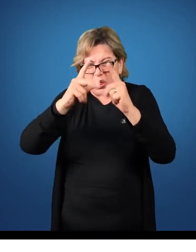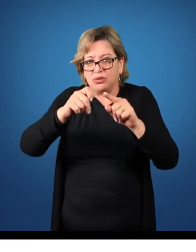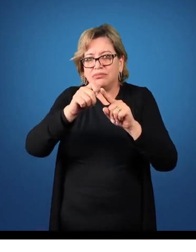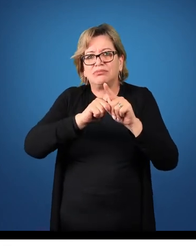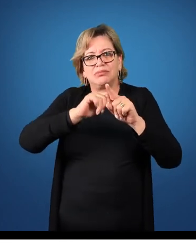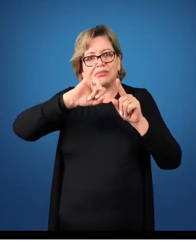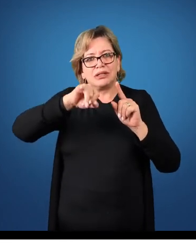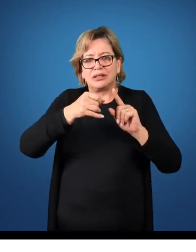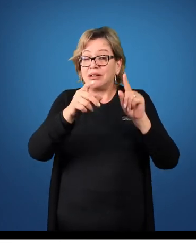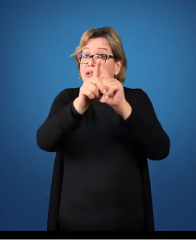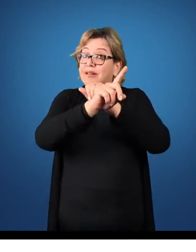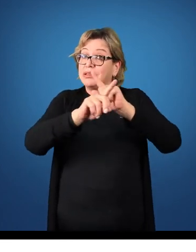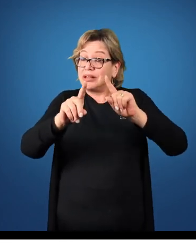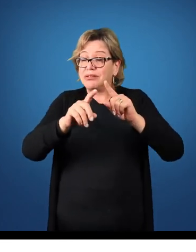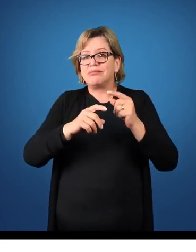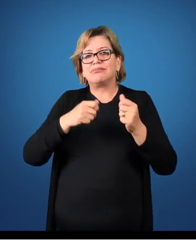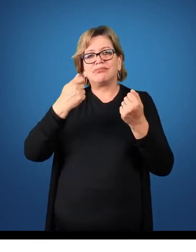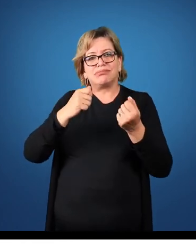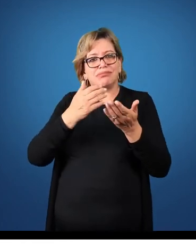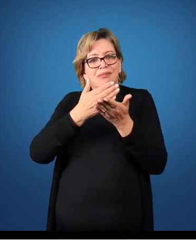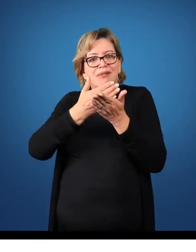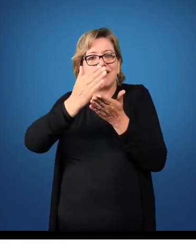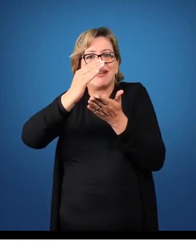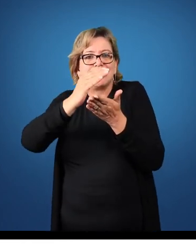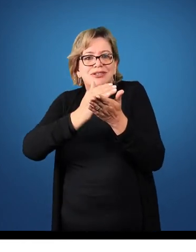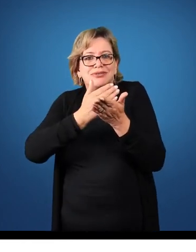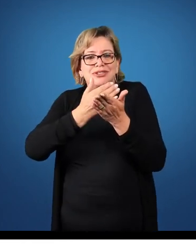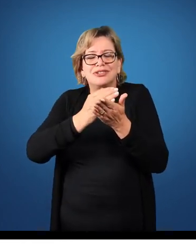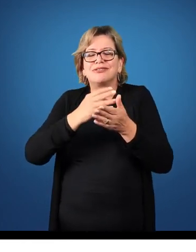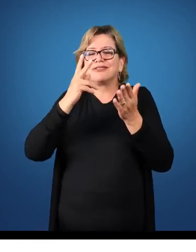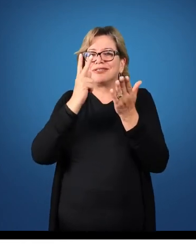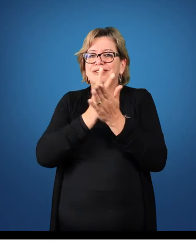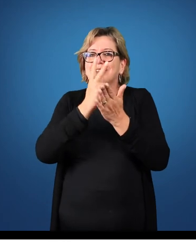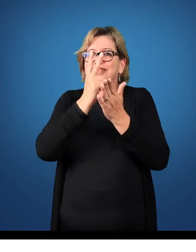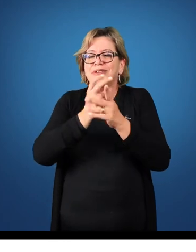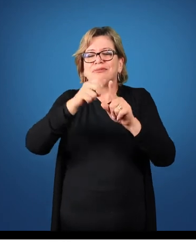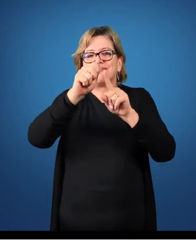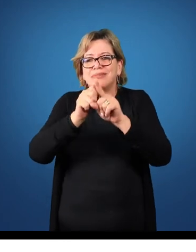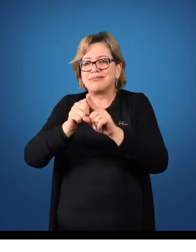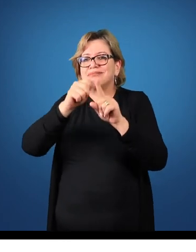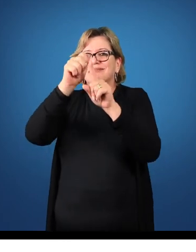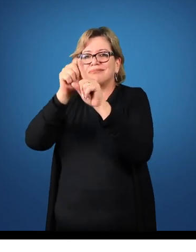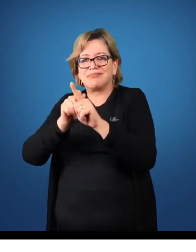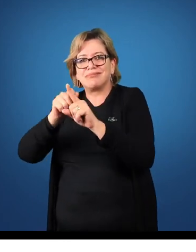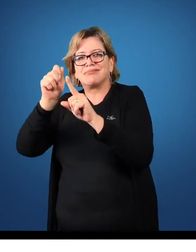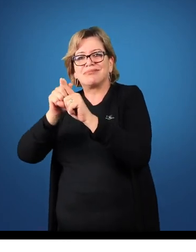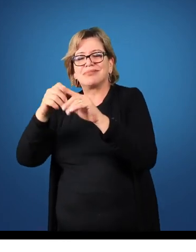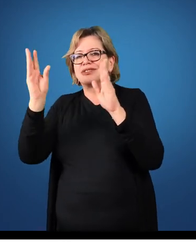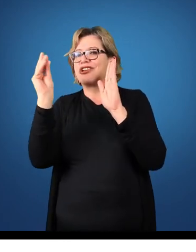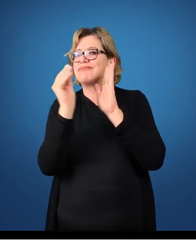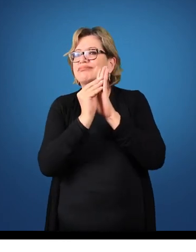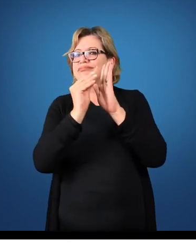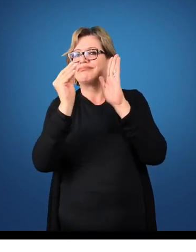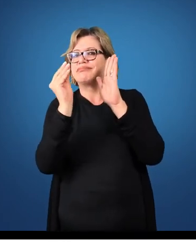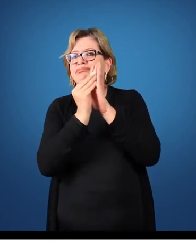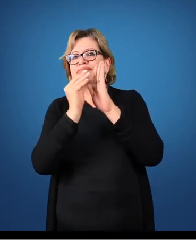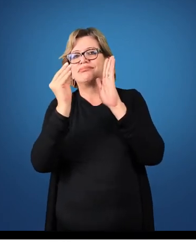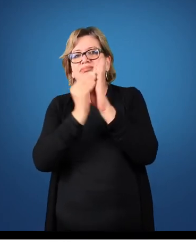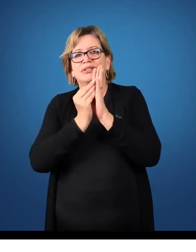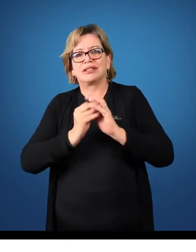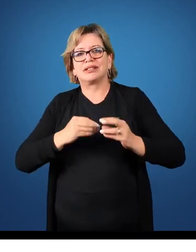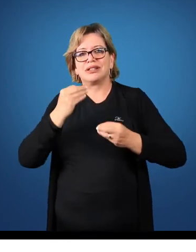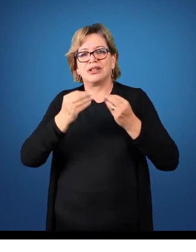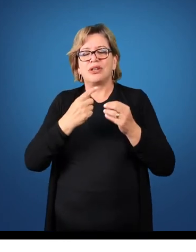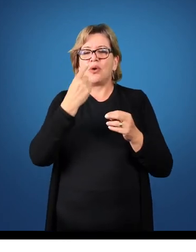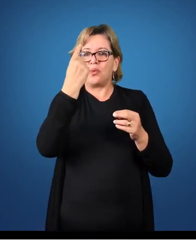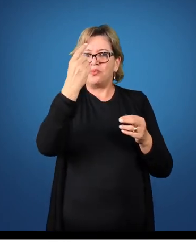Essa despesa deverá ser elencada a cada mês durante o ano. Um